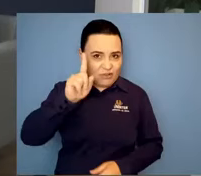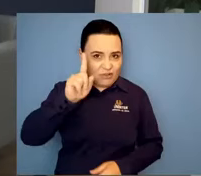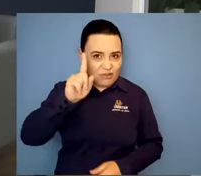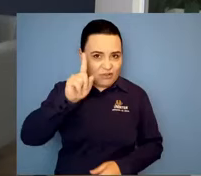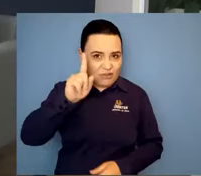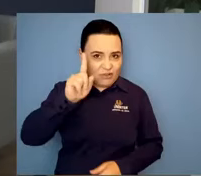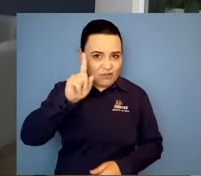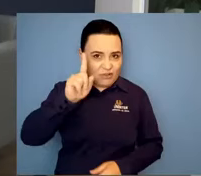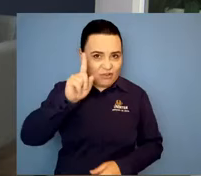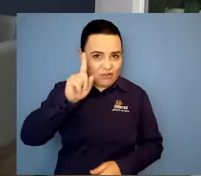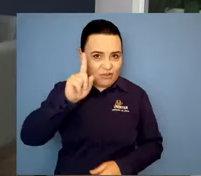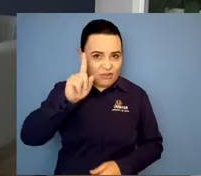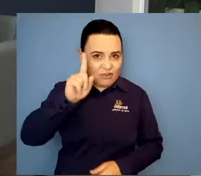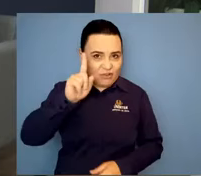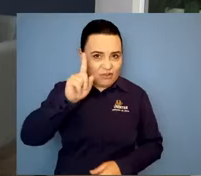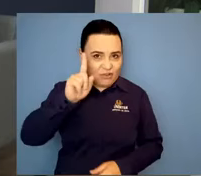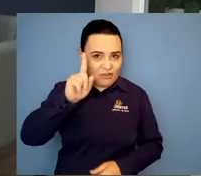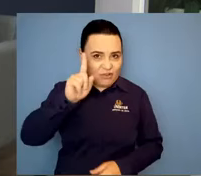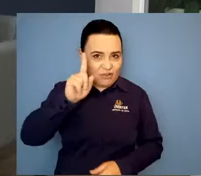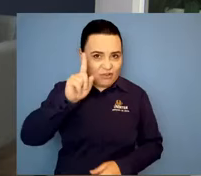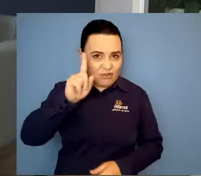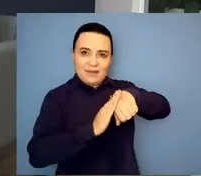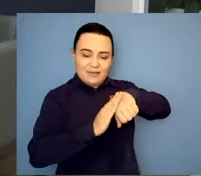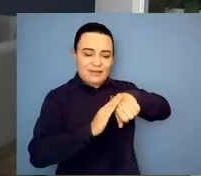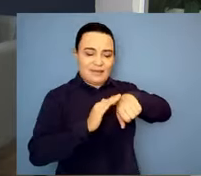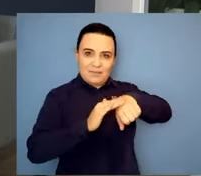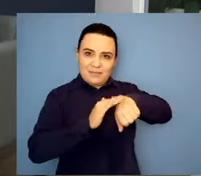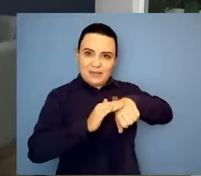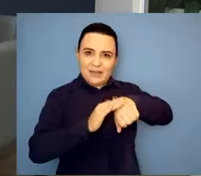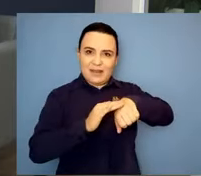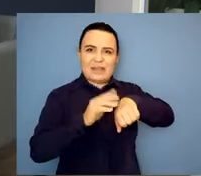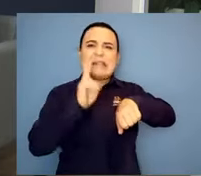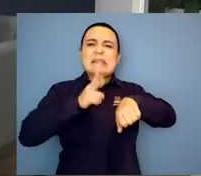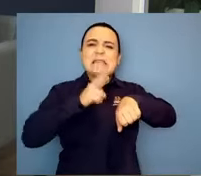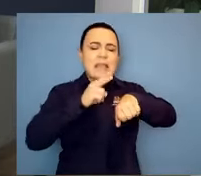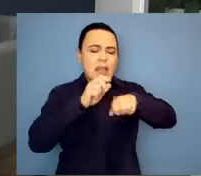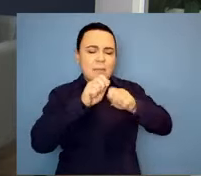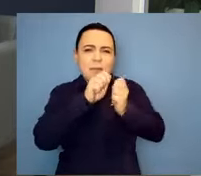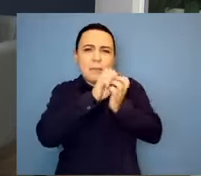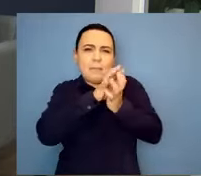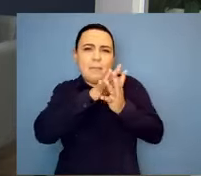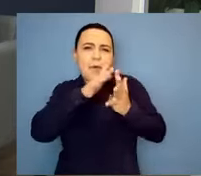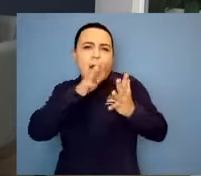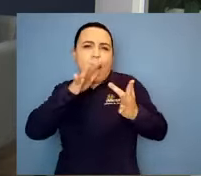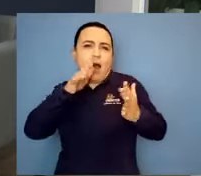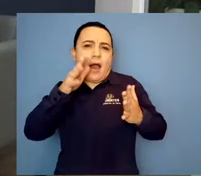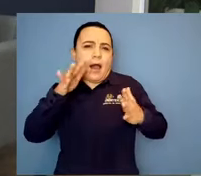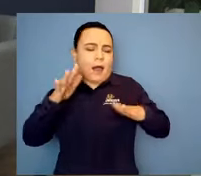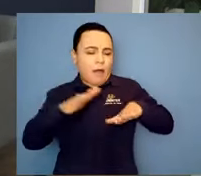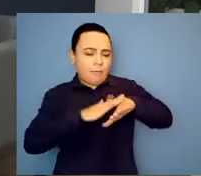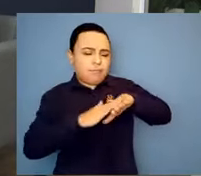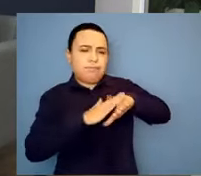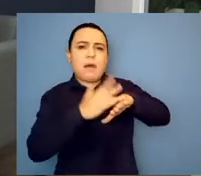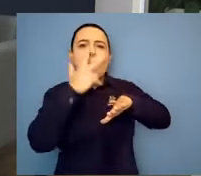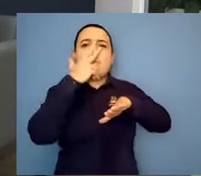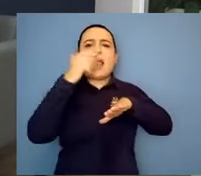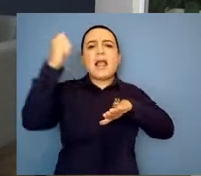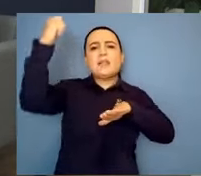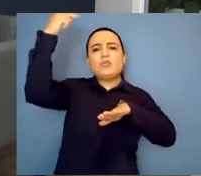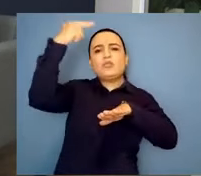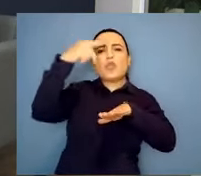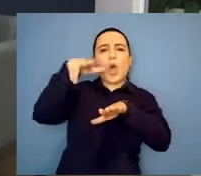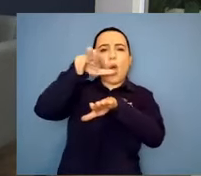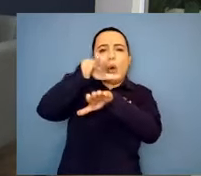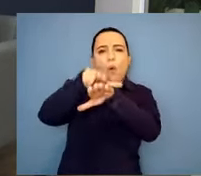cor da pele e o estrabismo. Uhum. Tá? Então, uma criança de seis anos e meio, a escola encaminhou para a